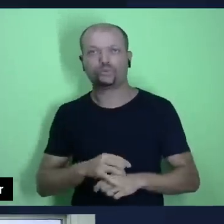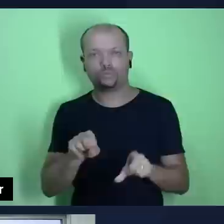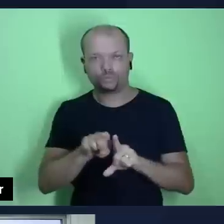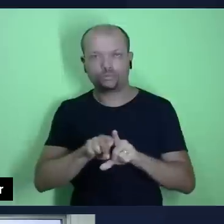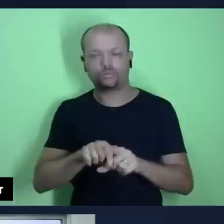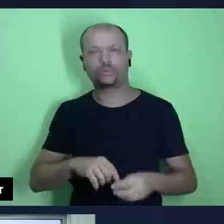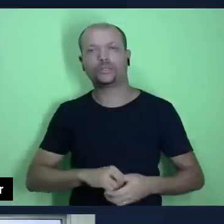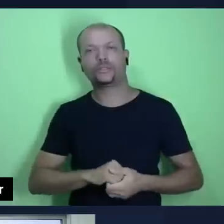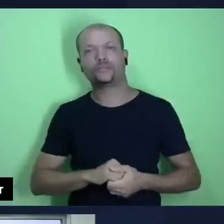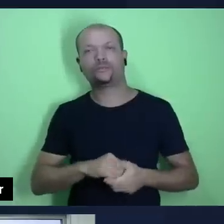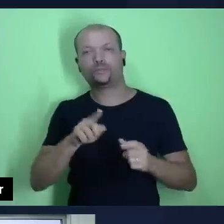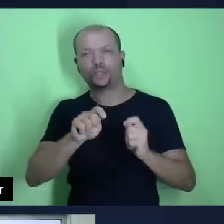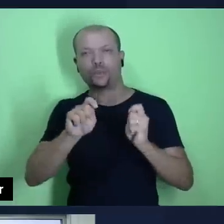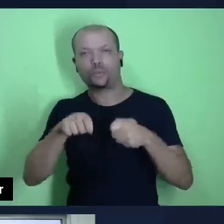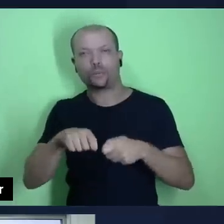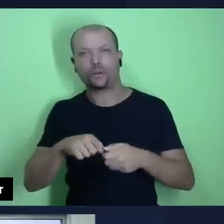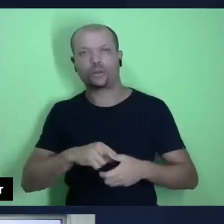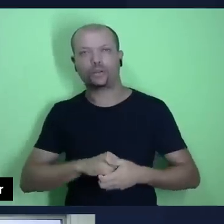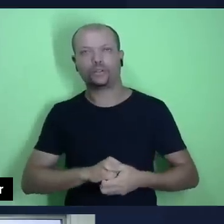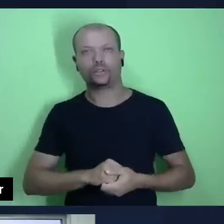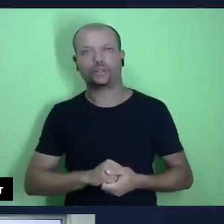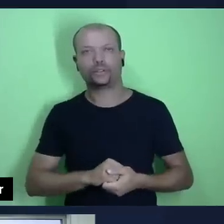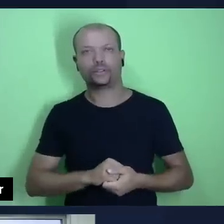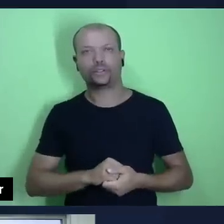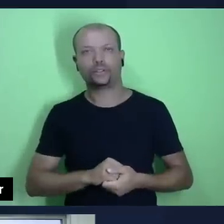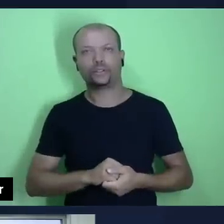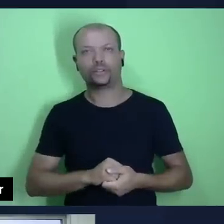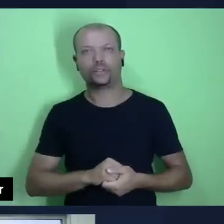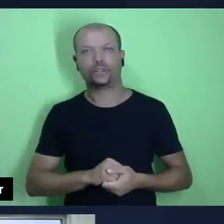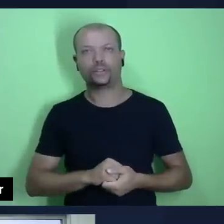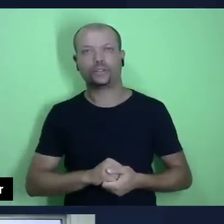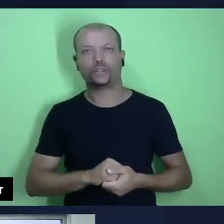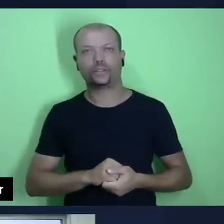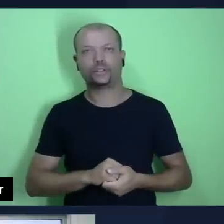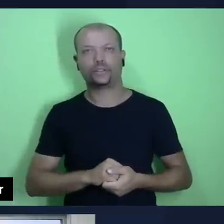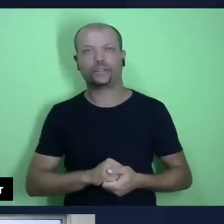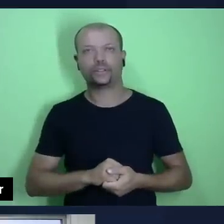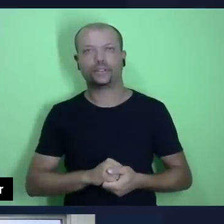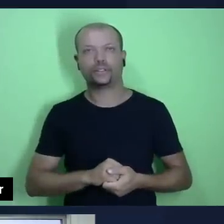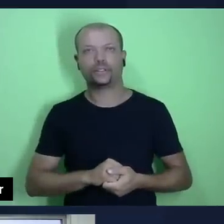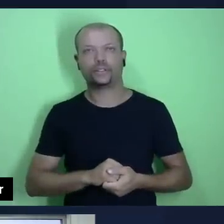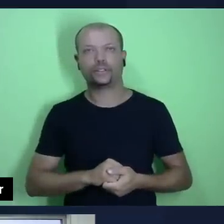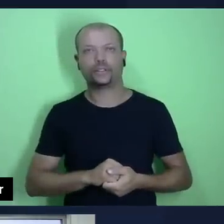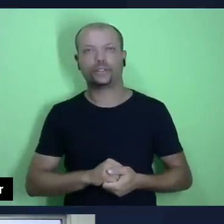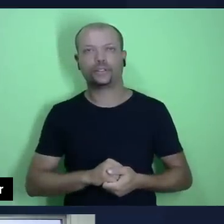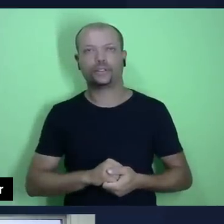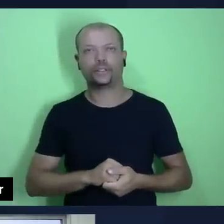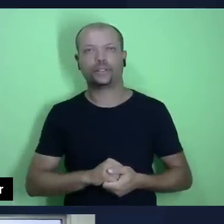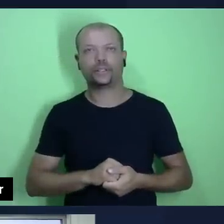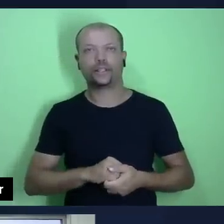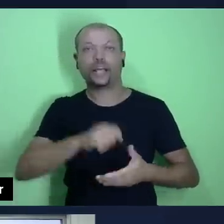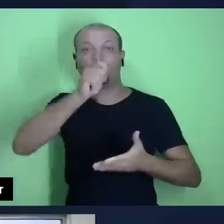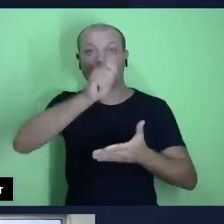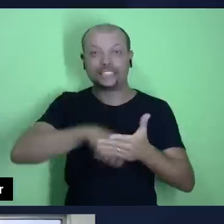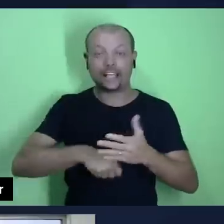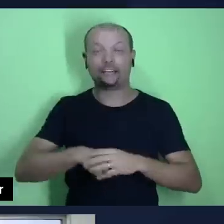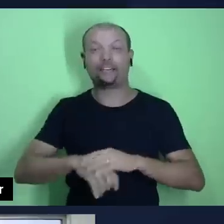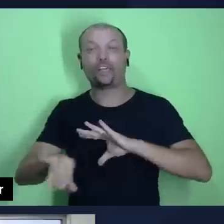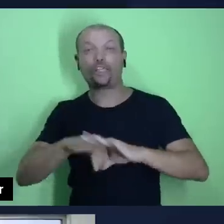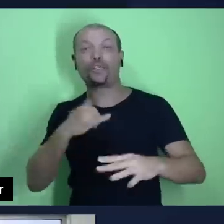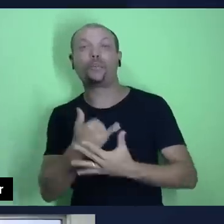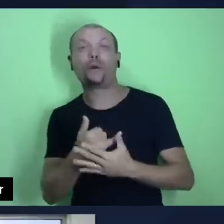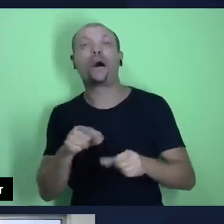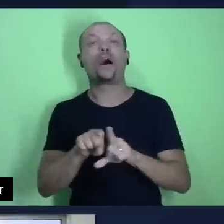que você possa se inscreva em nosso canal, também